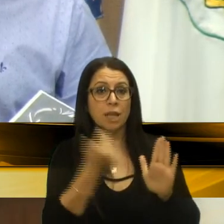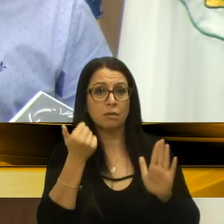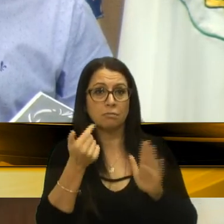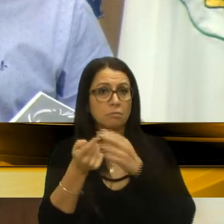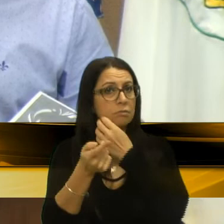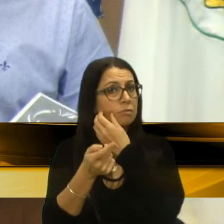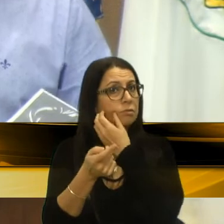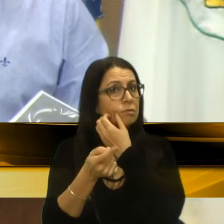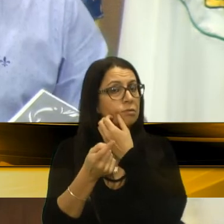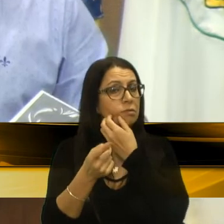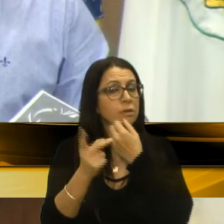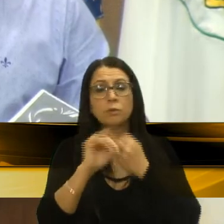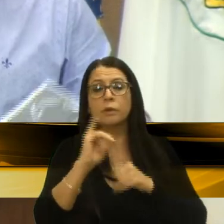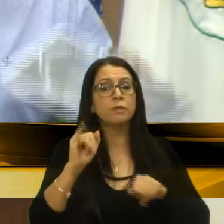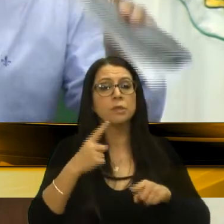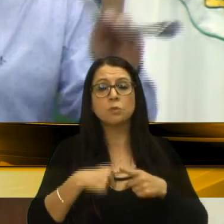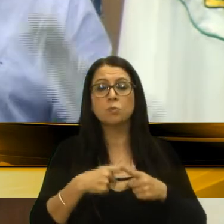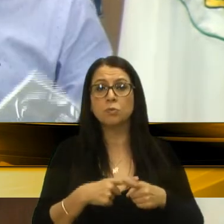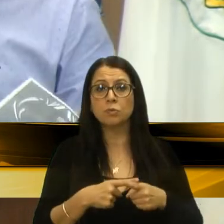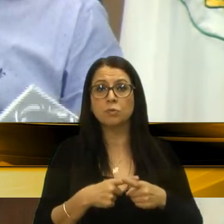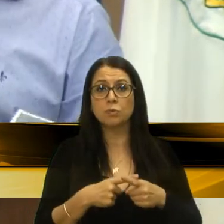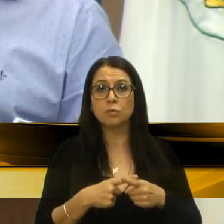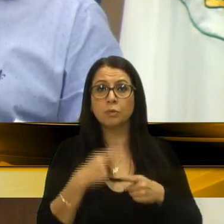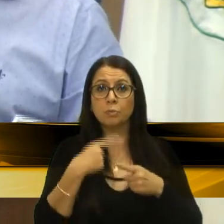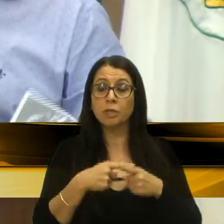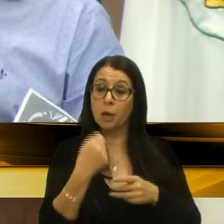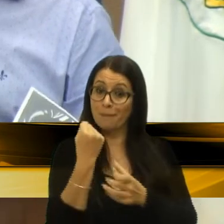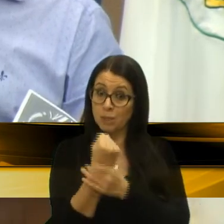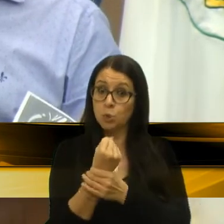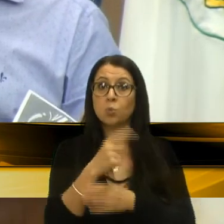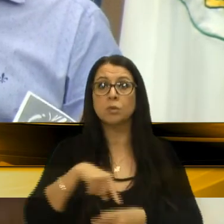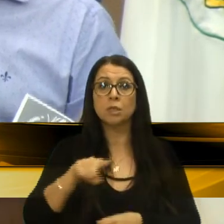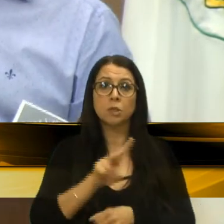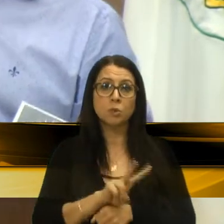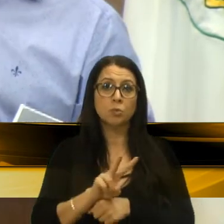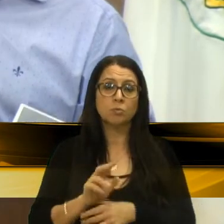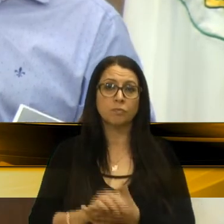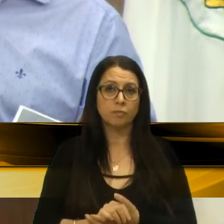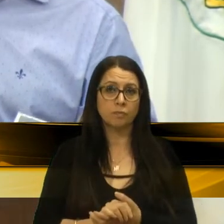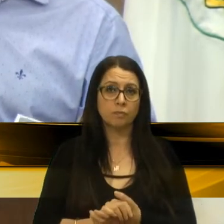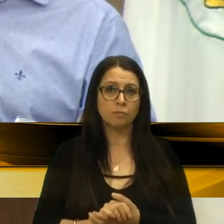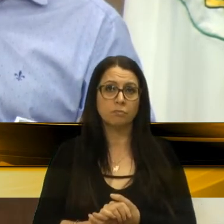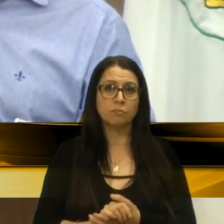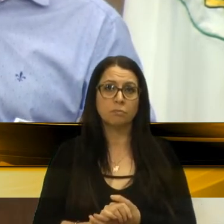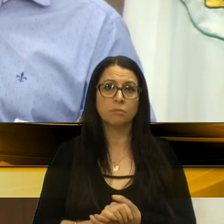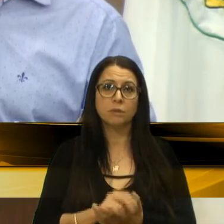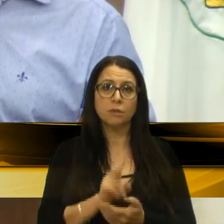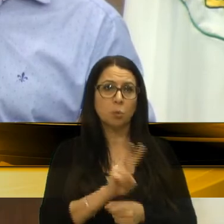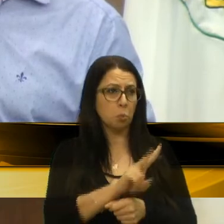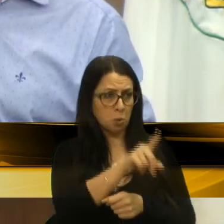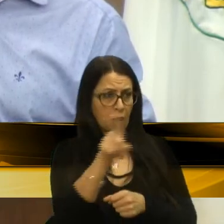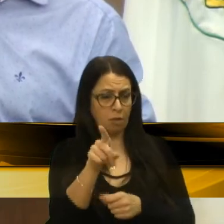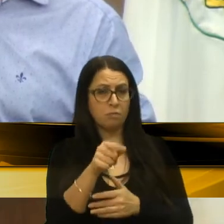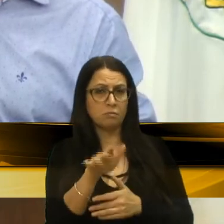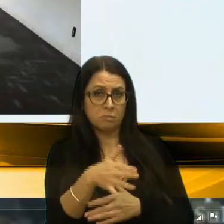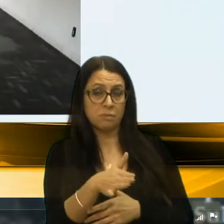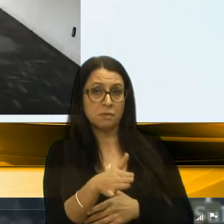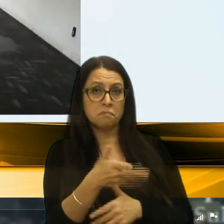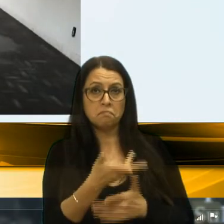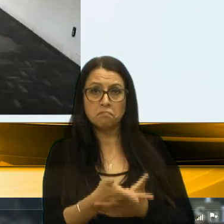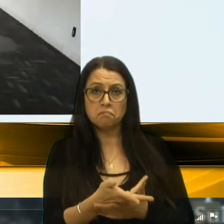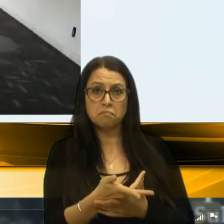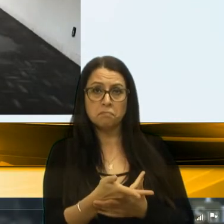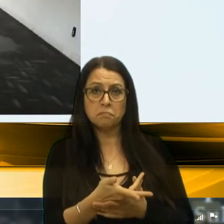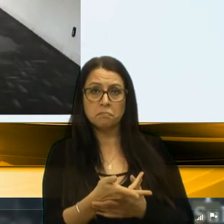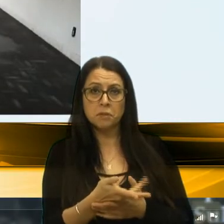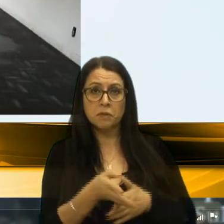sem dizer por quê. Por uma questão de segurança e preservação. Está sendo preservado. Talvez vai ter ali um